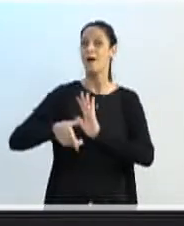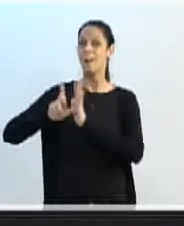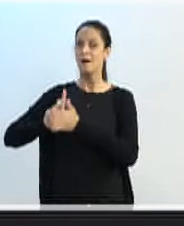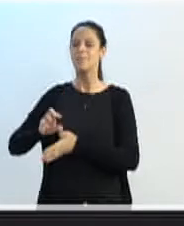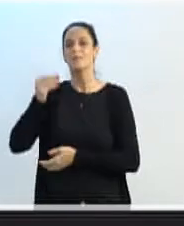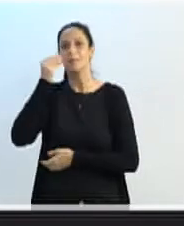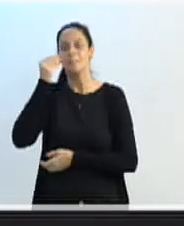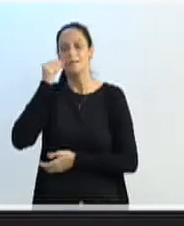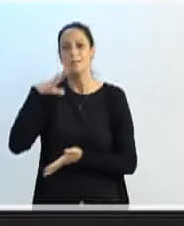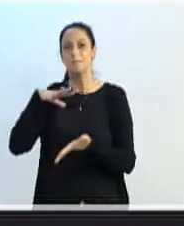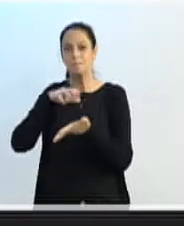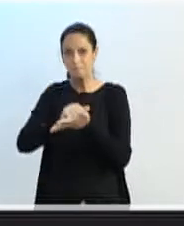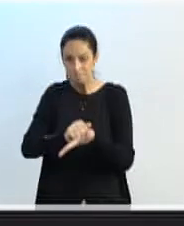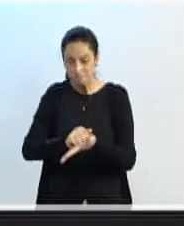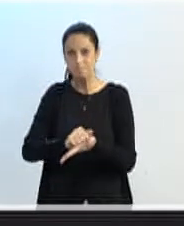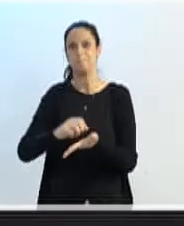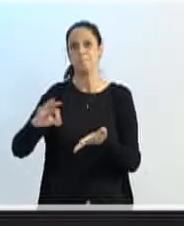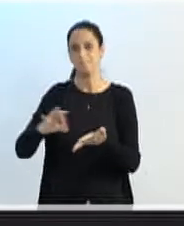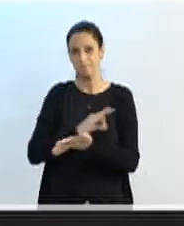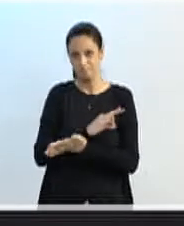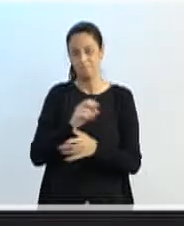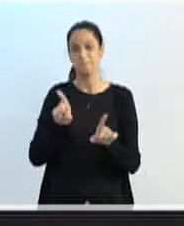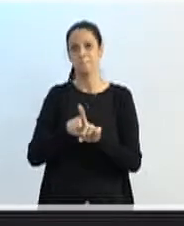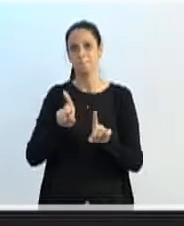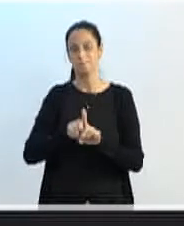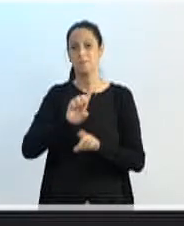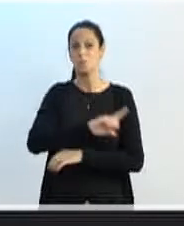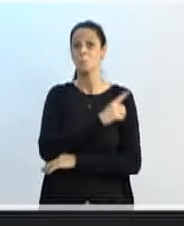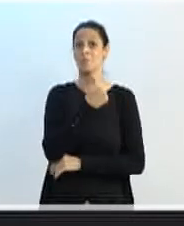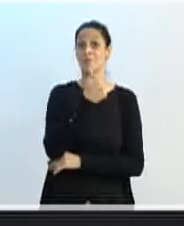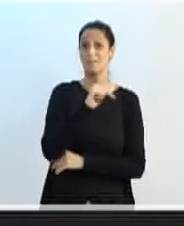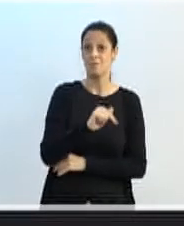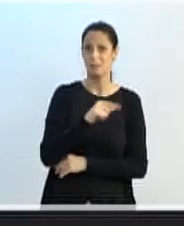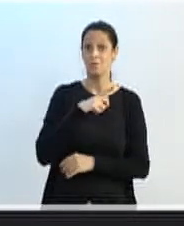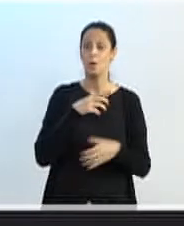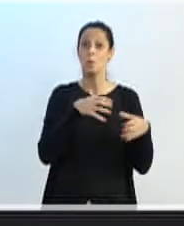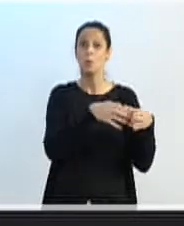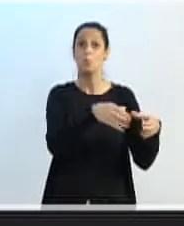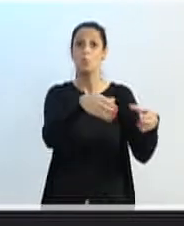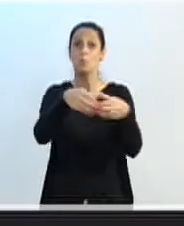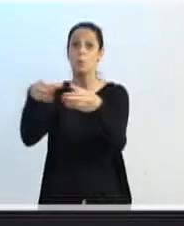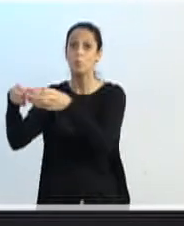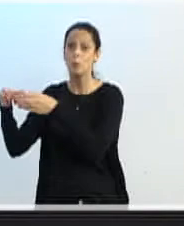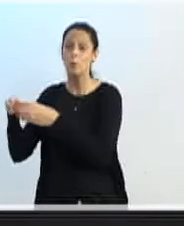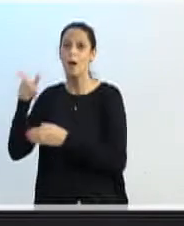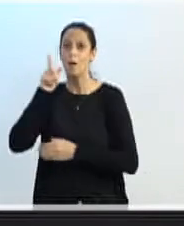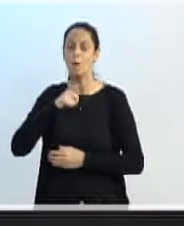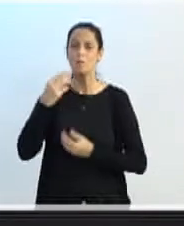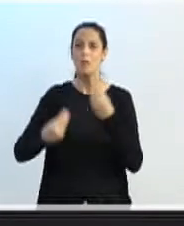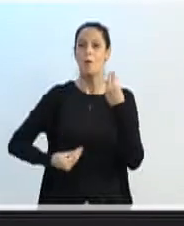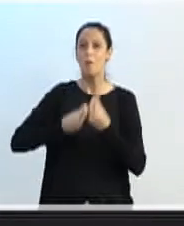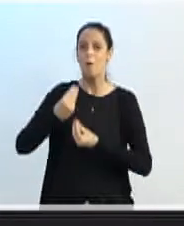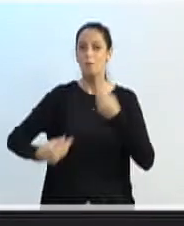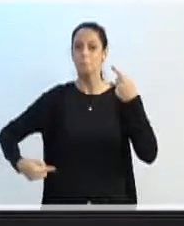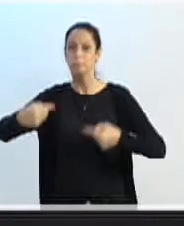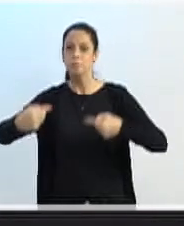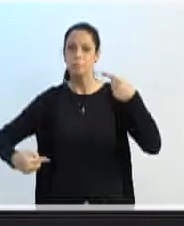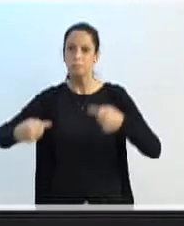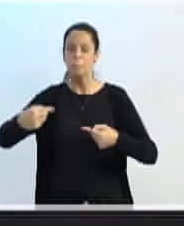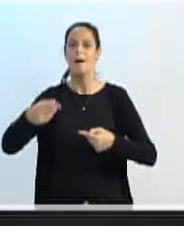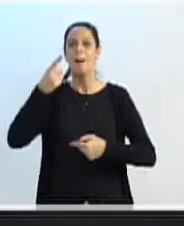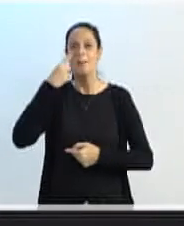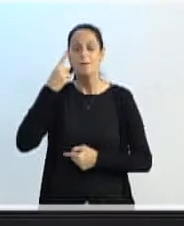logo após o dia 17. Então, dentro dos grupos, o critério de desempate, ele é a data de intenção.